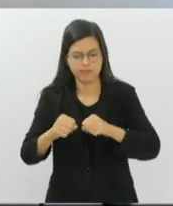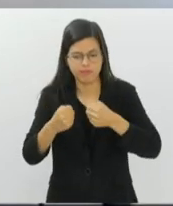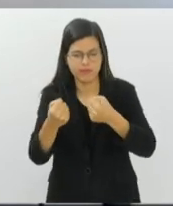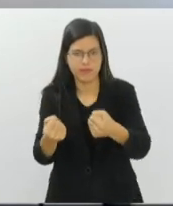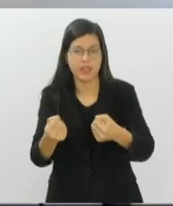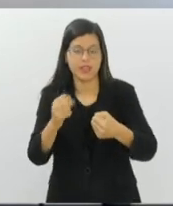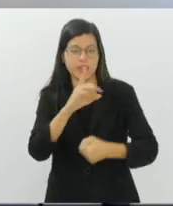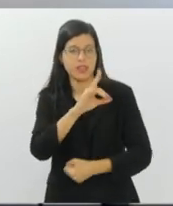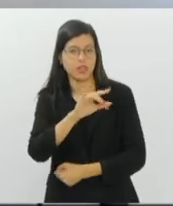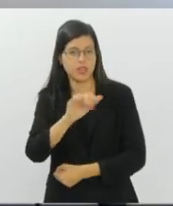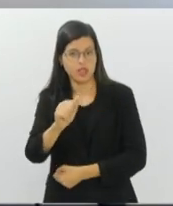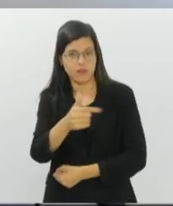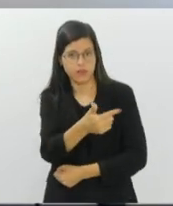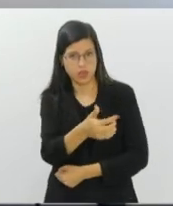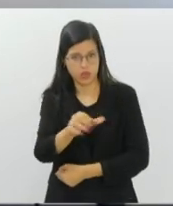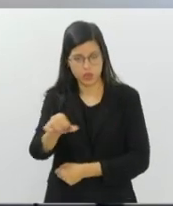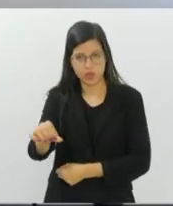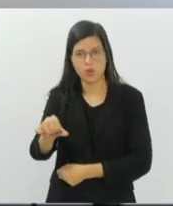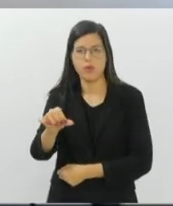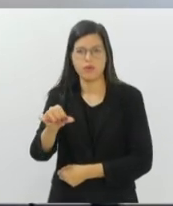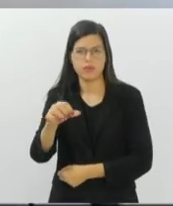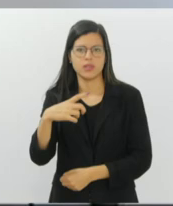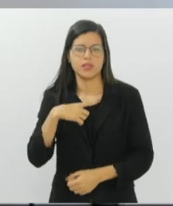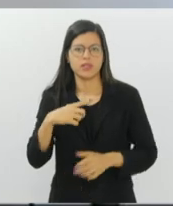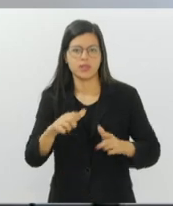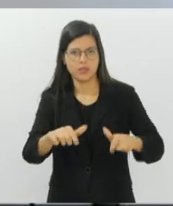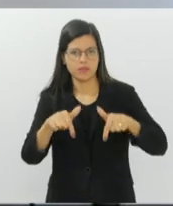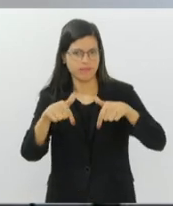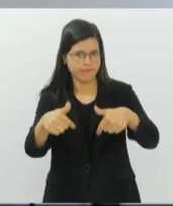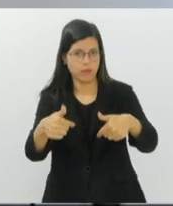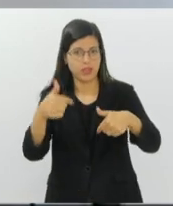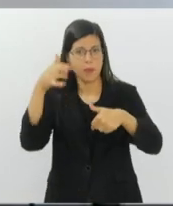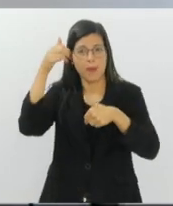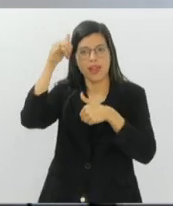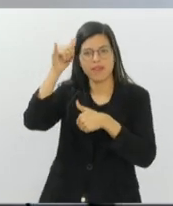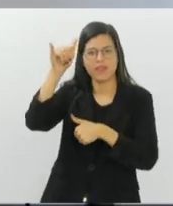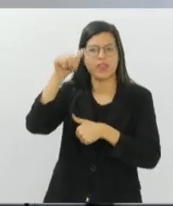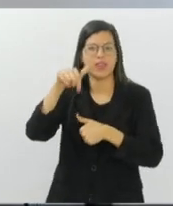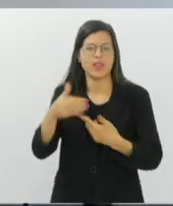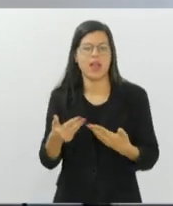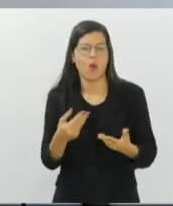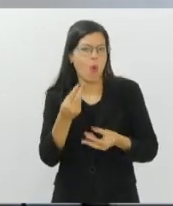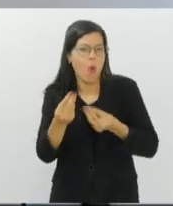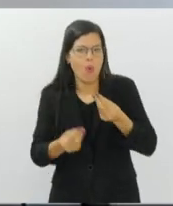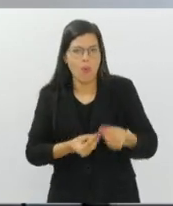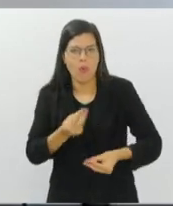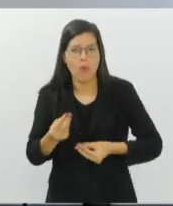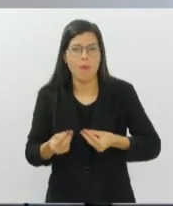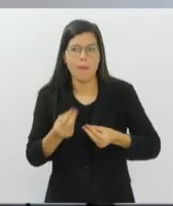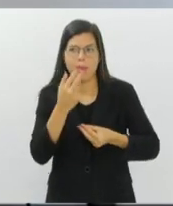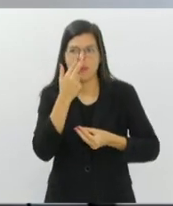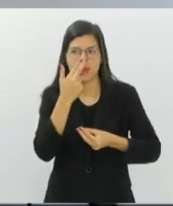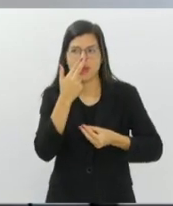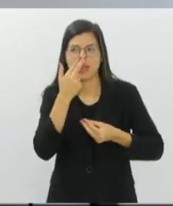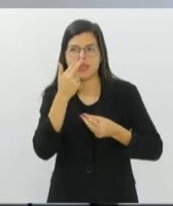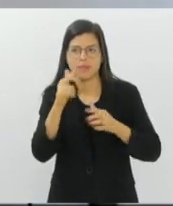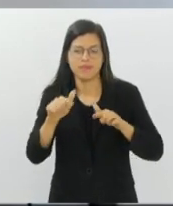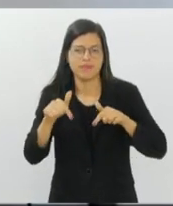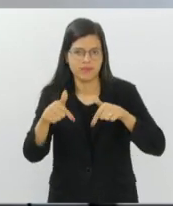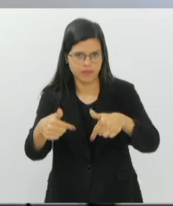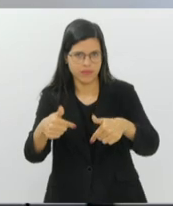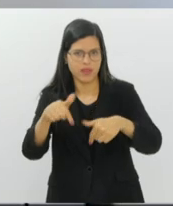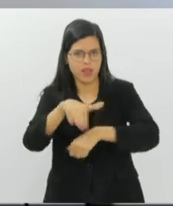no dia 29, nós teremos uma ação de prevenção, será feita uma espécie de intervenção da Presidente